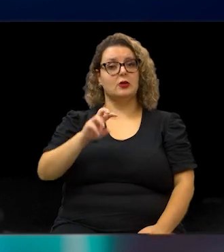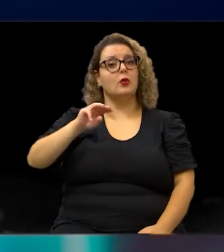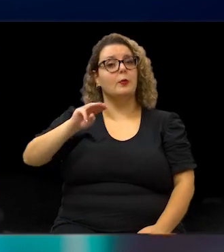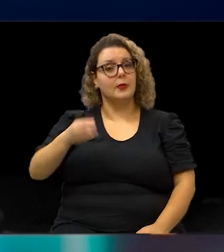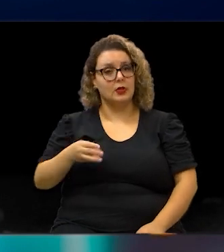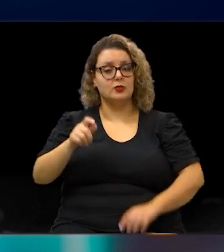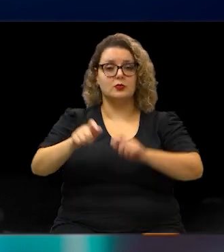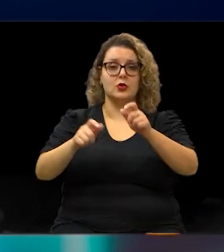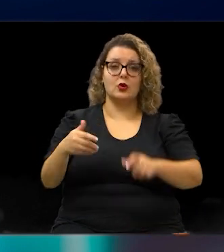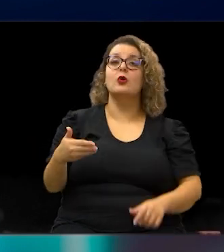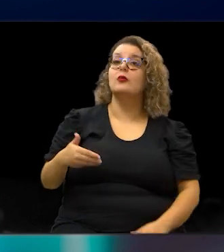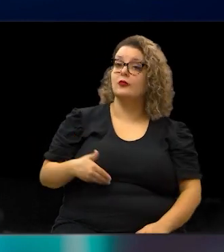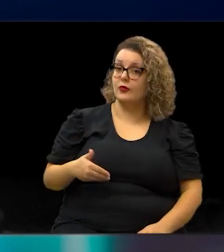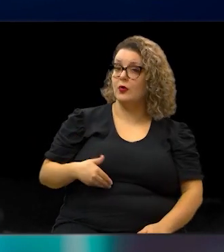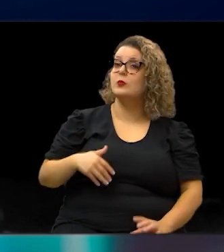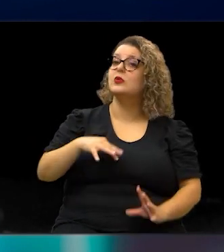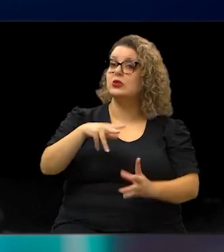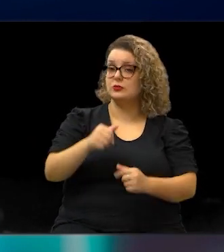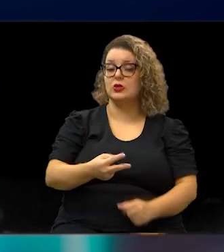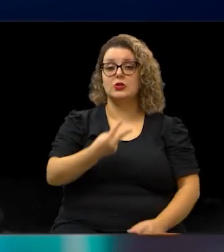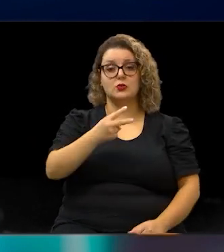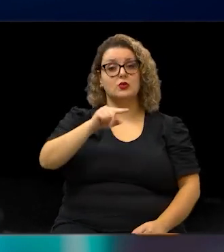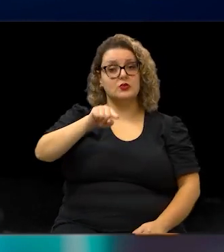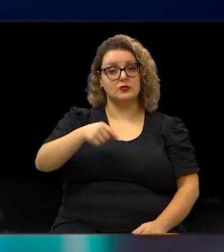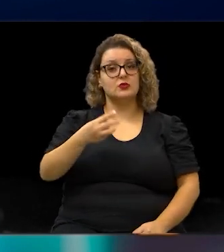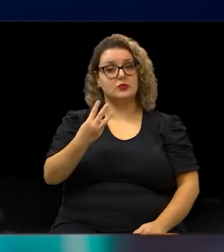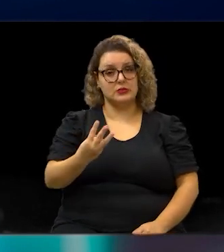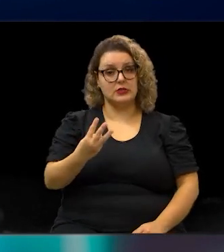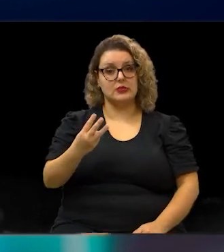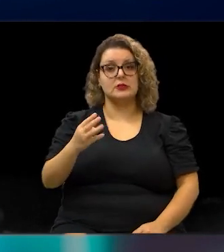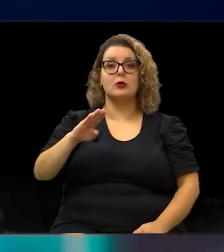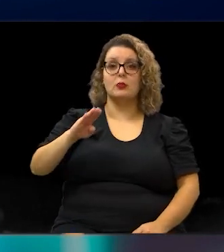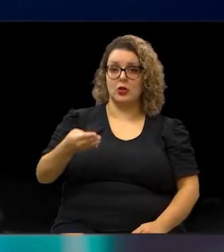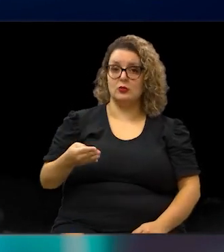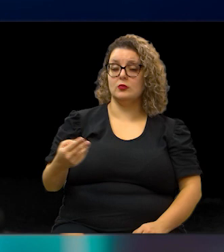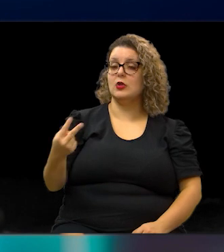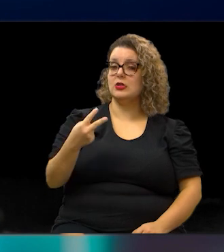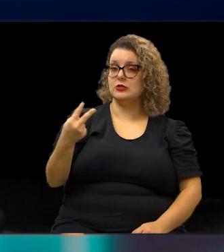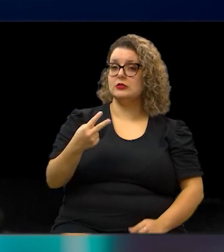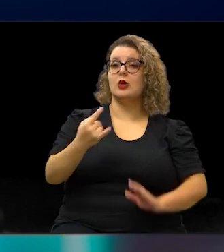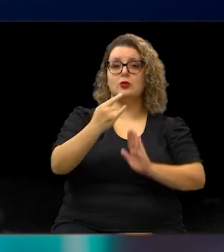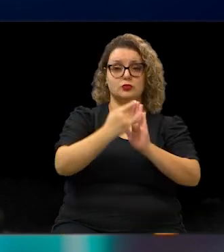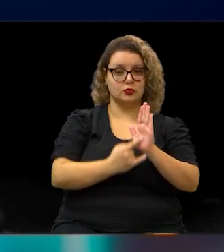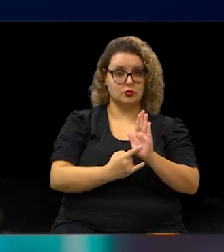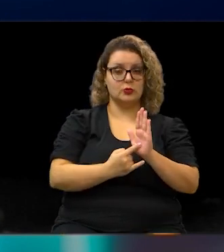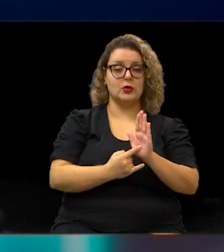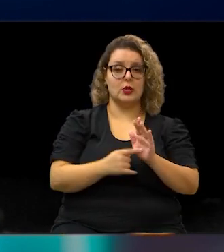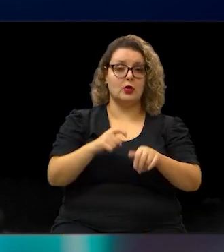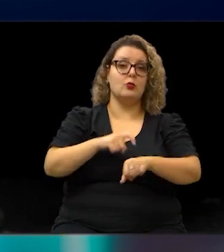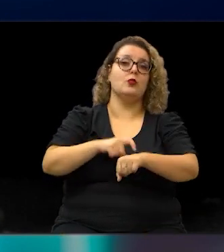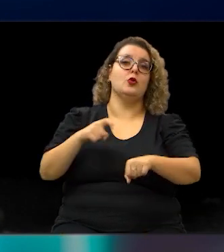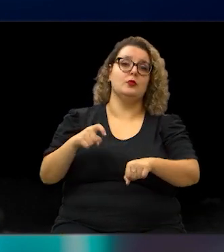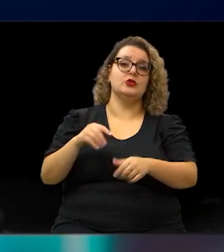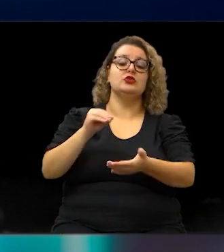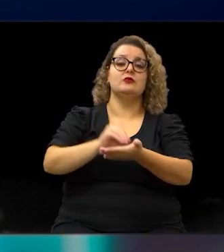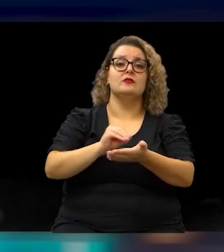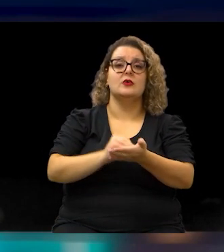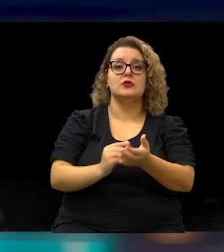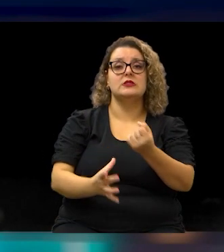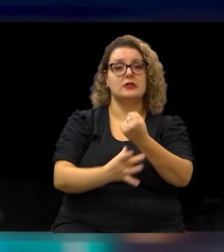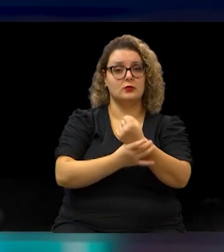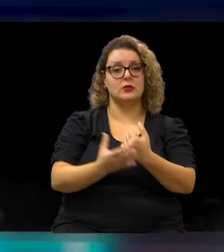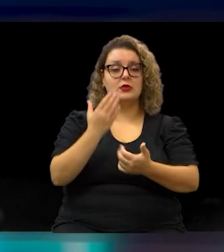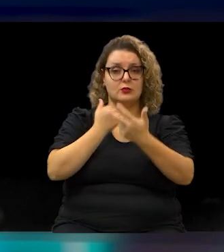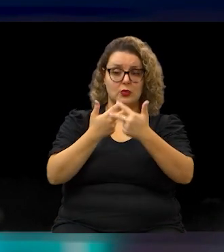passam fome no mundo e 2,3 bilhões encontravam-se, segundo o mesmo documento, em situação de insegurança alimentar.